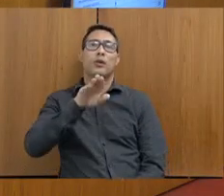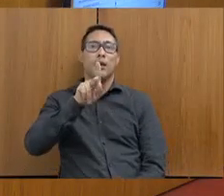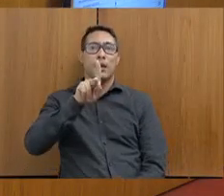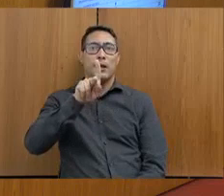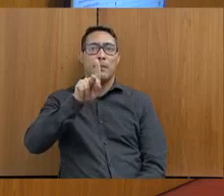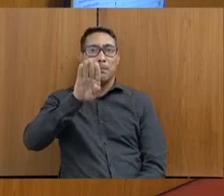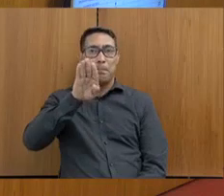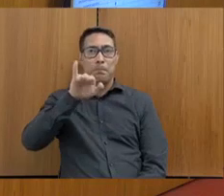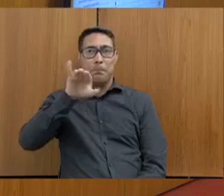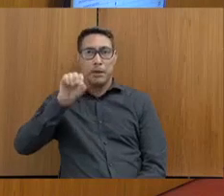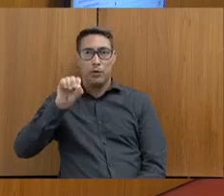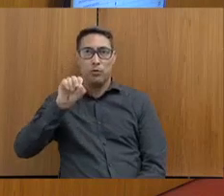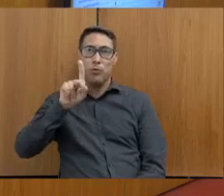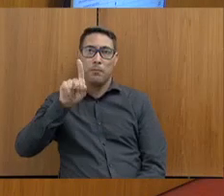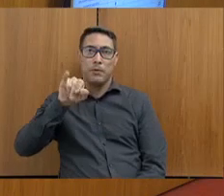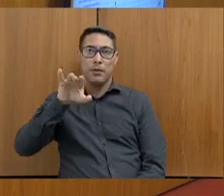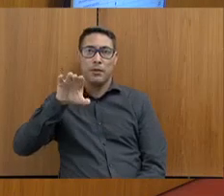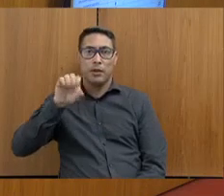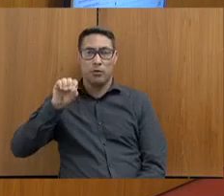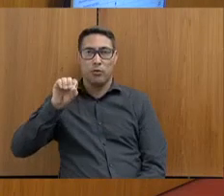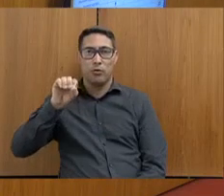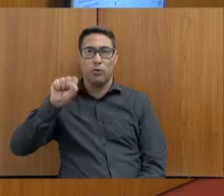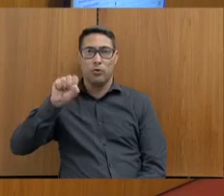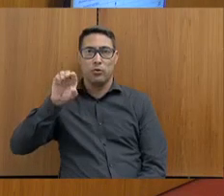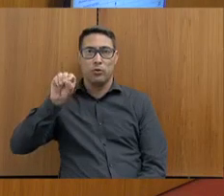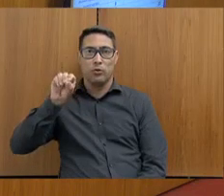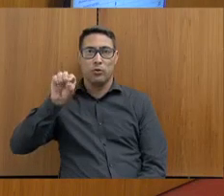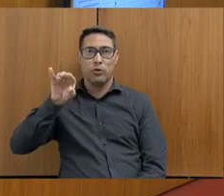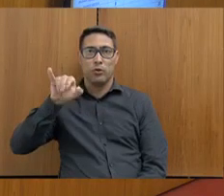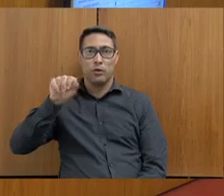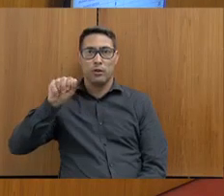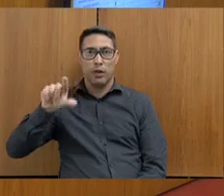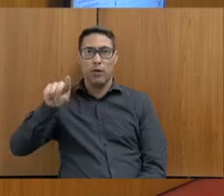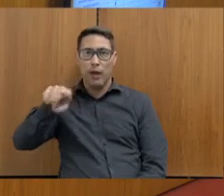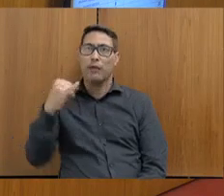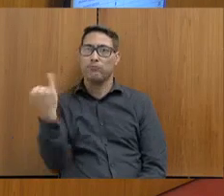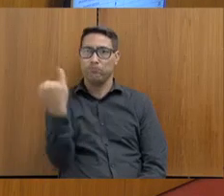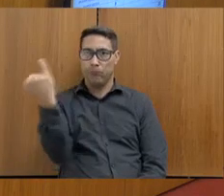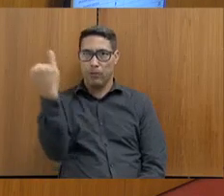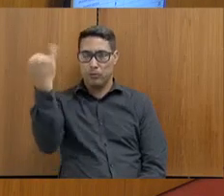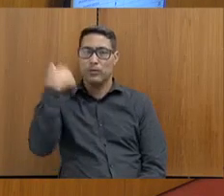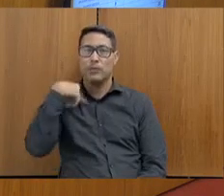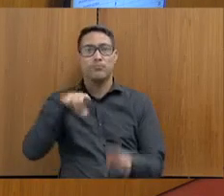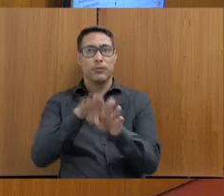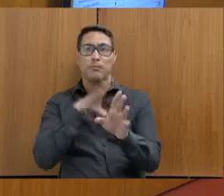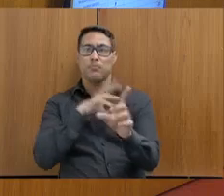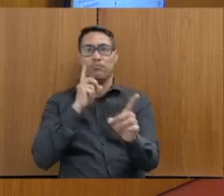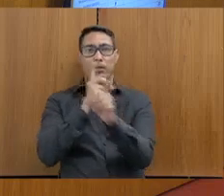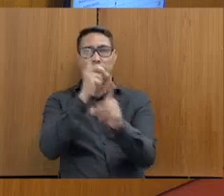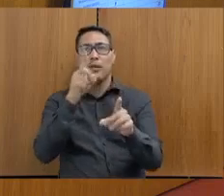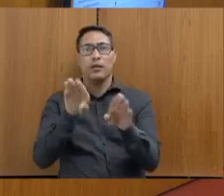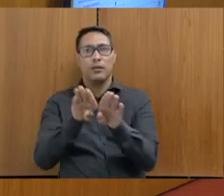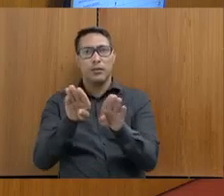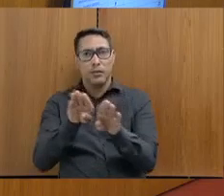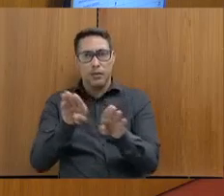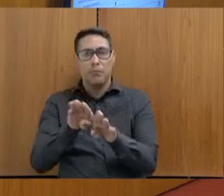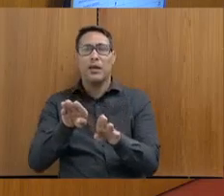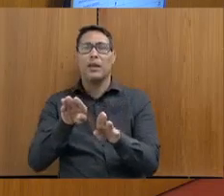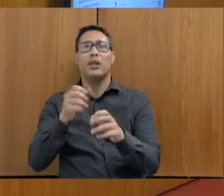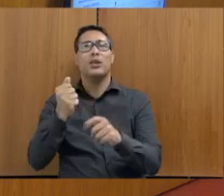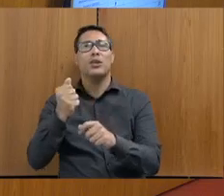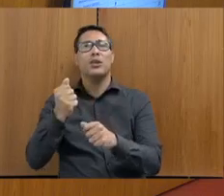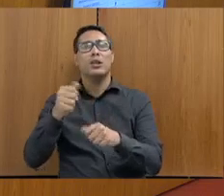biopsicossocial, que o senhor se refere, é importante identificar também quando eles decorrem